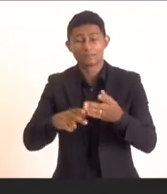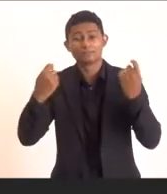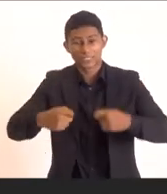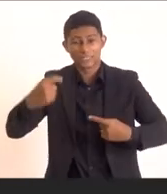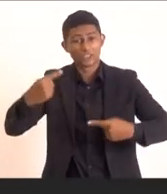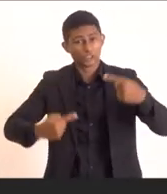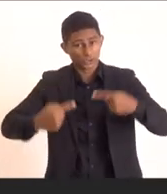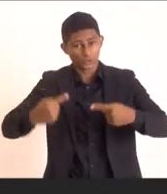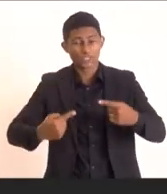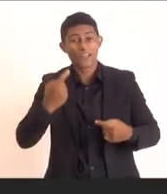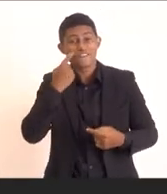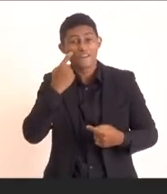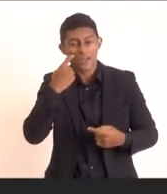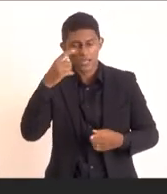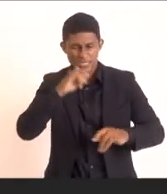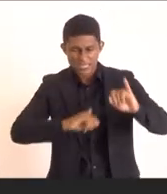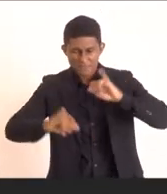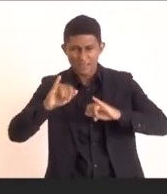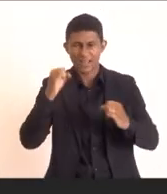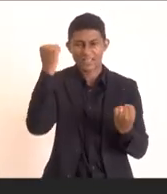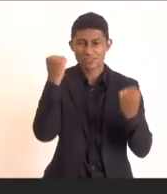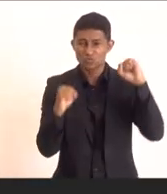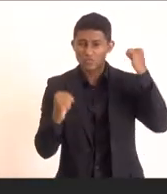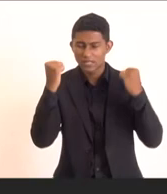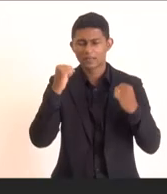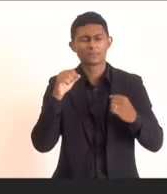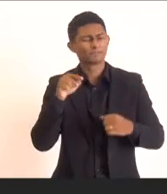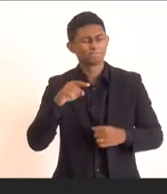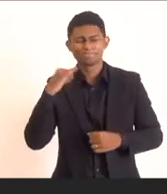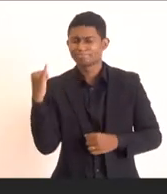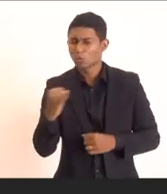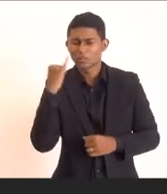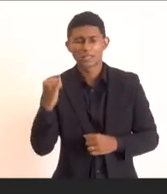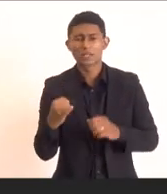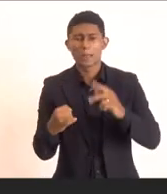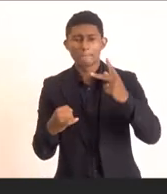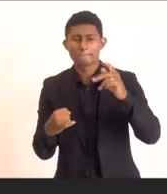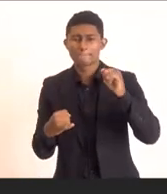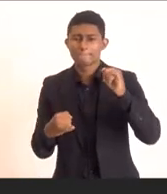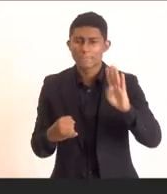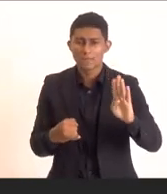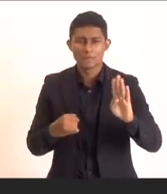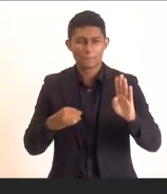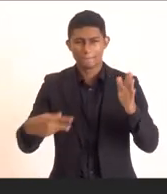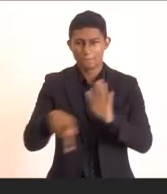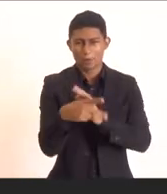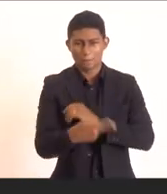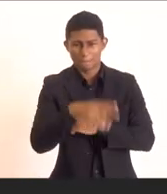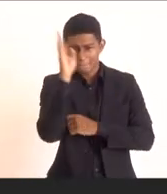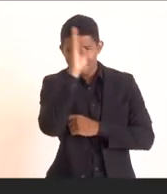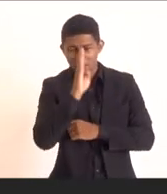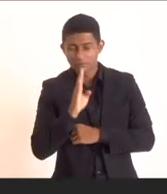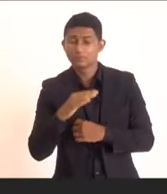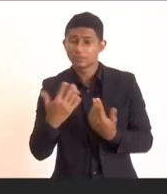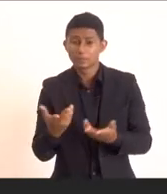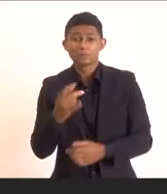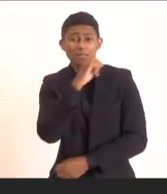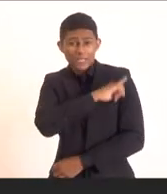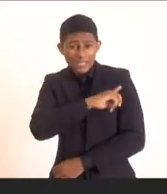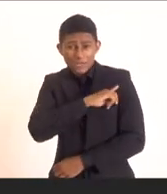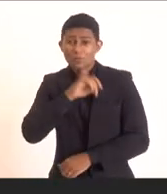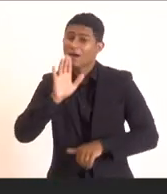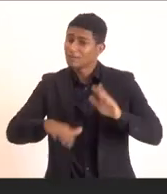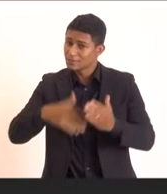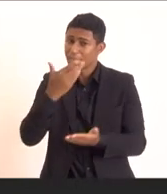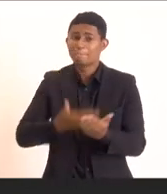fixação da indústria química. A indústria química tem um papel muito importante no PIB brasileiro e no Estado do Rio de Janeiro a gente tem perdido espaços importantes